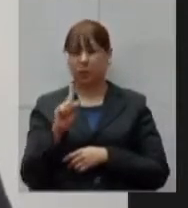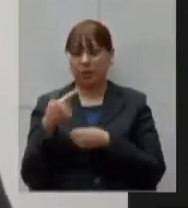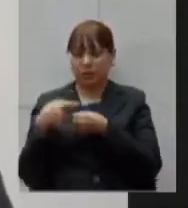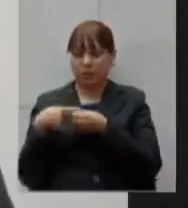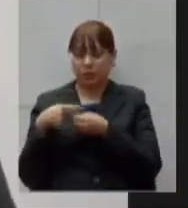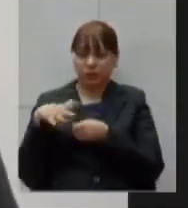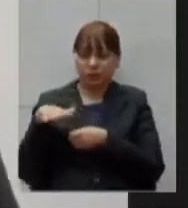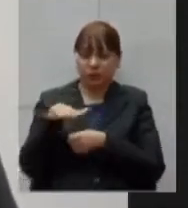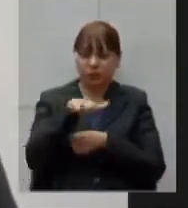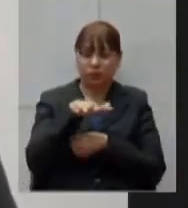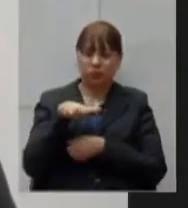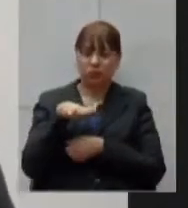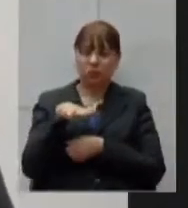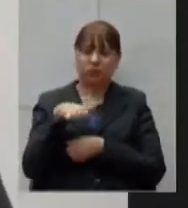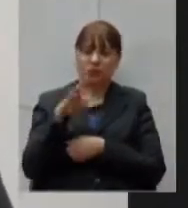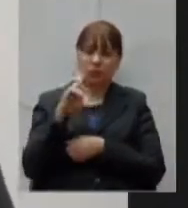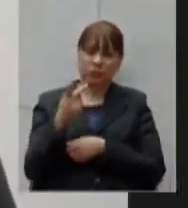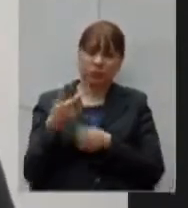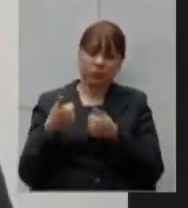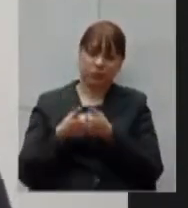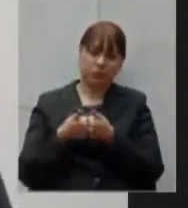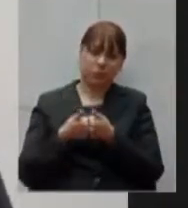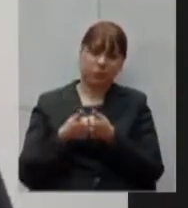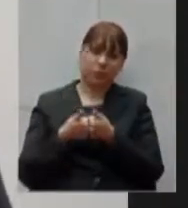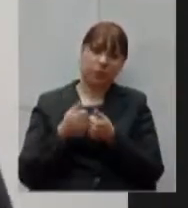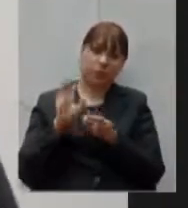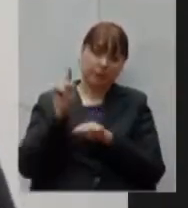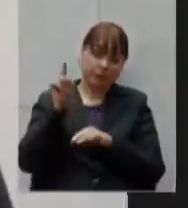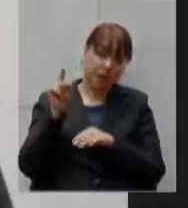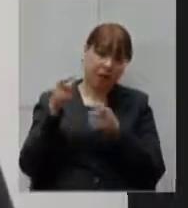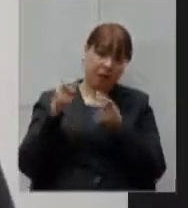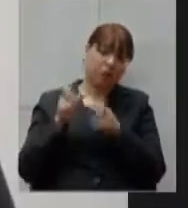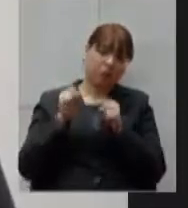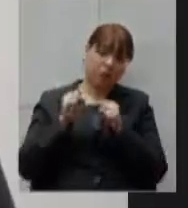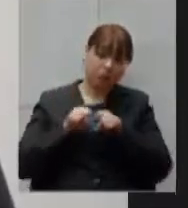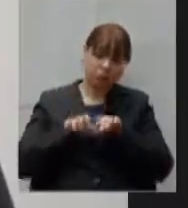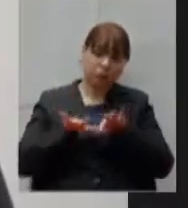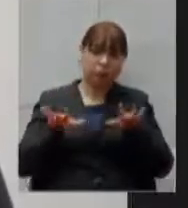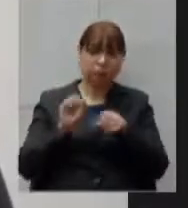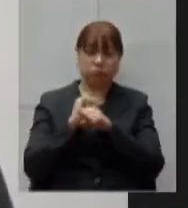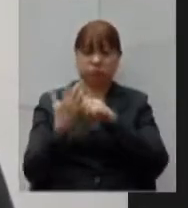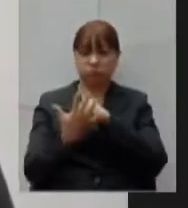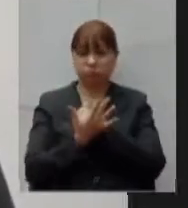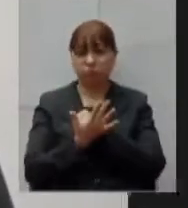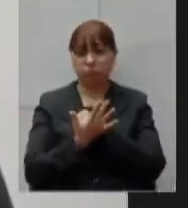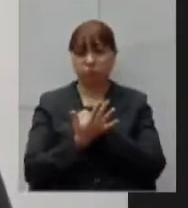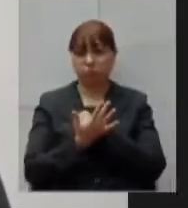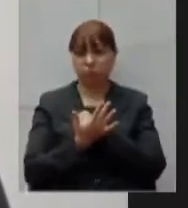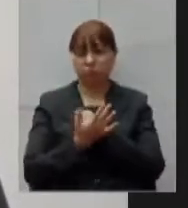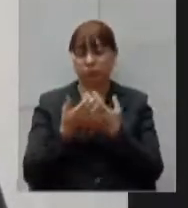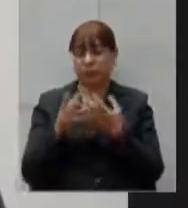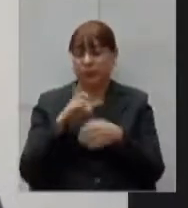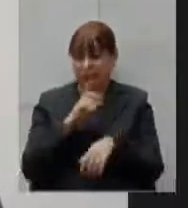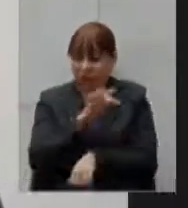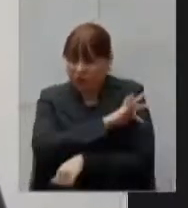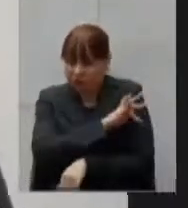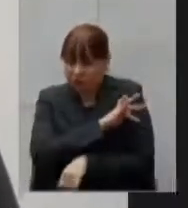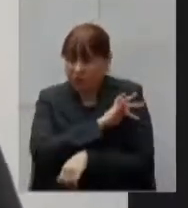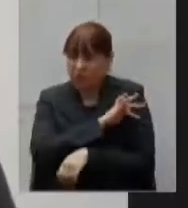metropolitana que pode ser um centro de propagação de contágio como que andam as medidas de fiscalização e prevenção